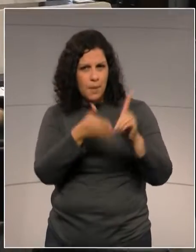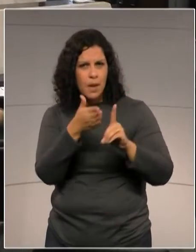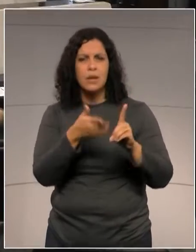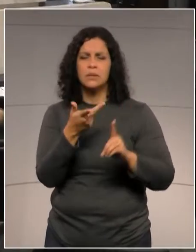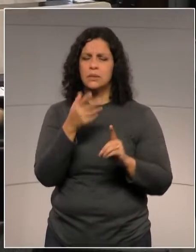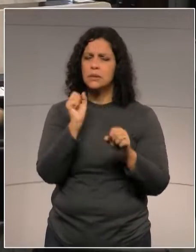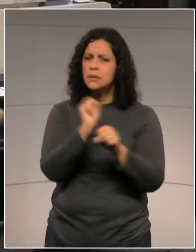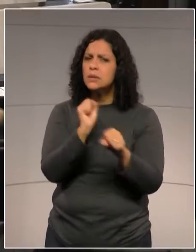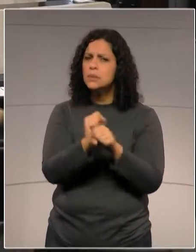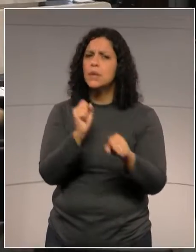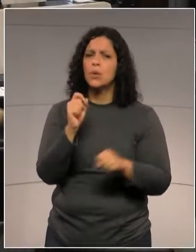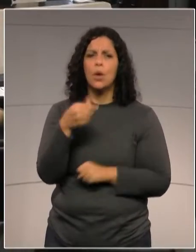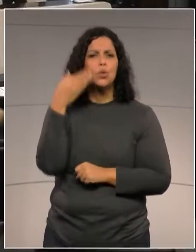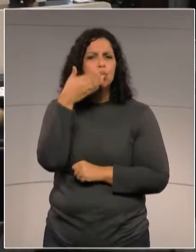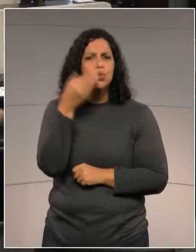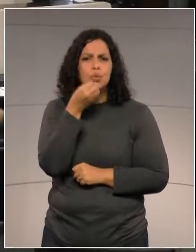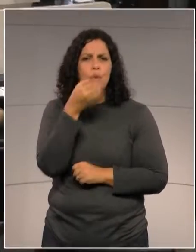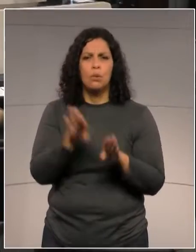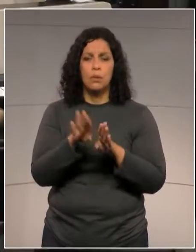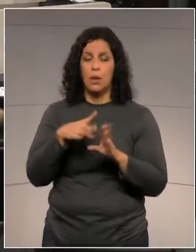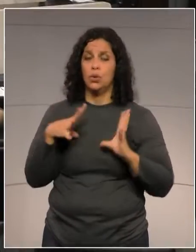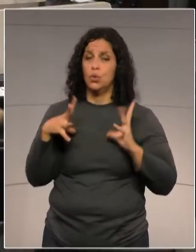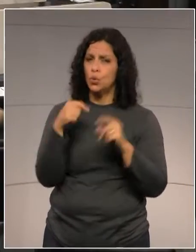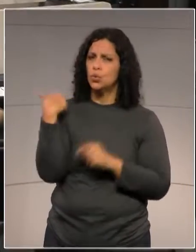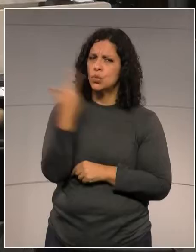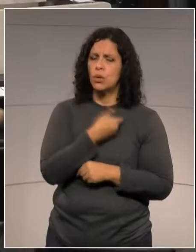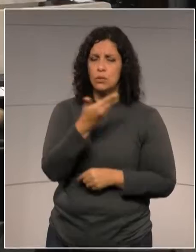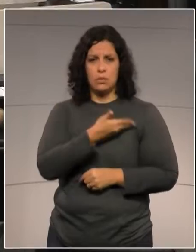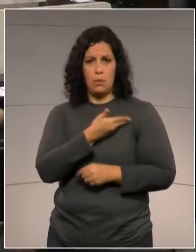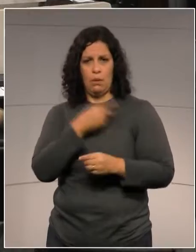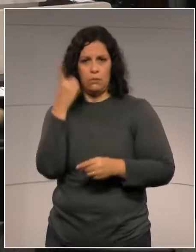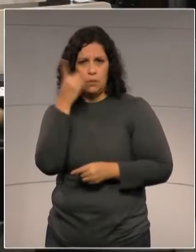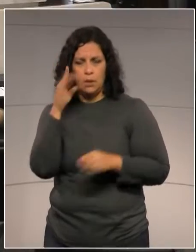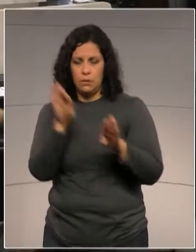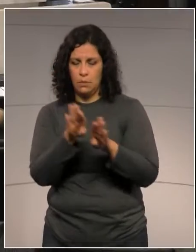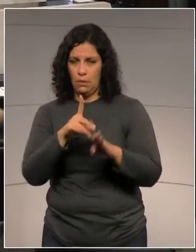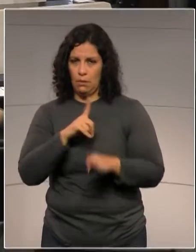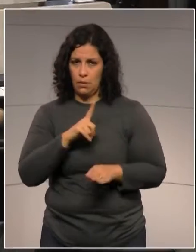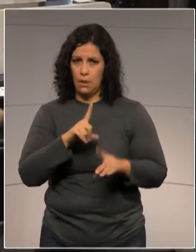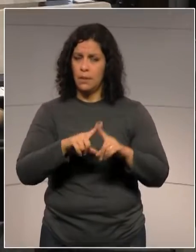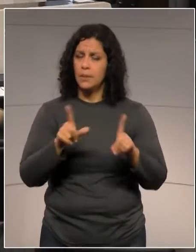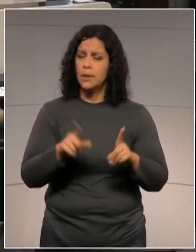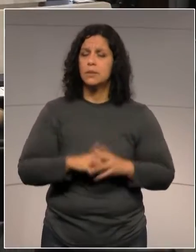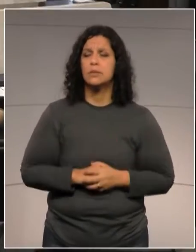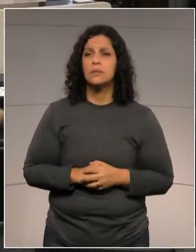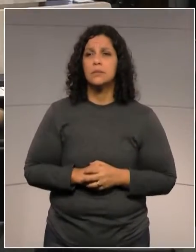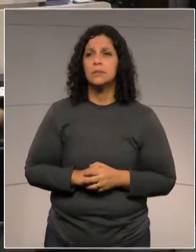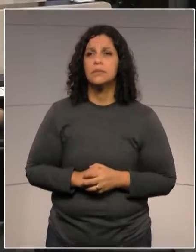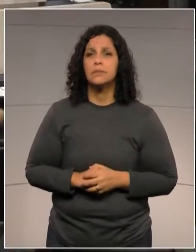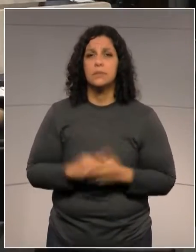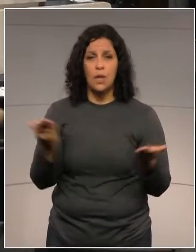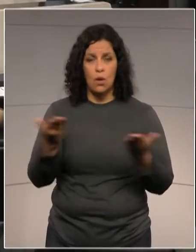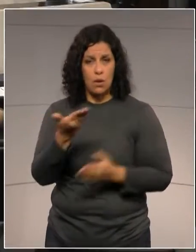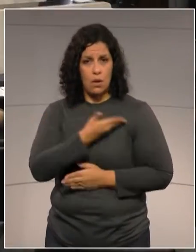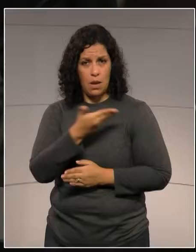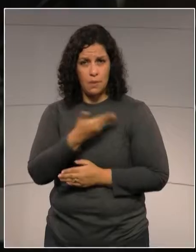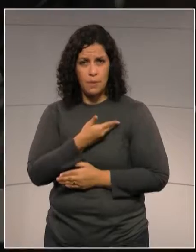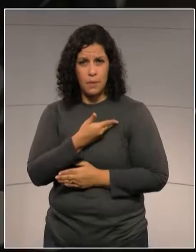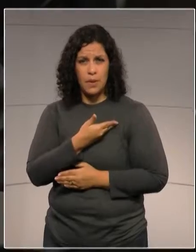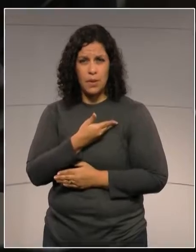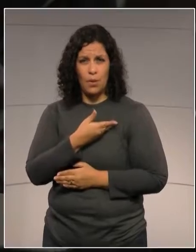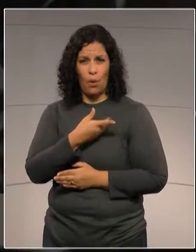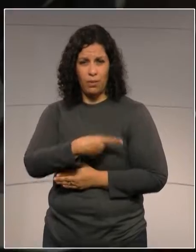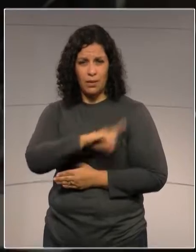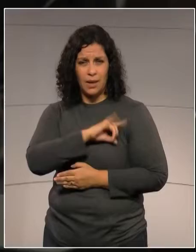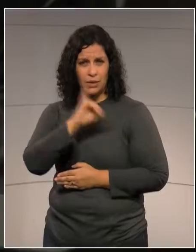pronunciamento, como de todos os nossos colegas deputados. Até o colega, o deputado Jocovos,